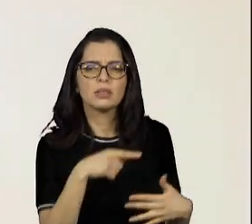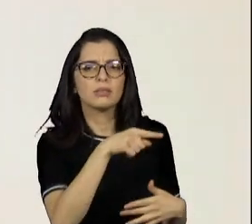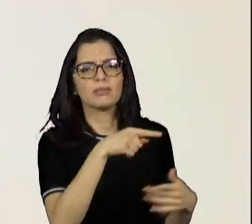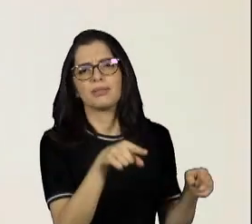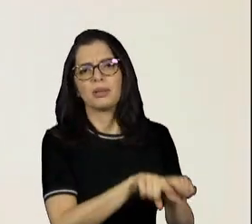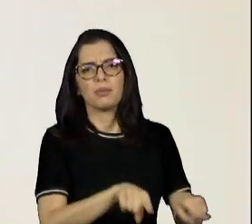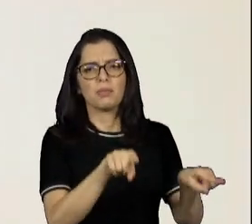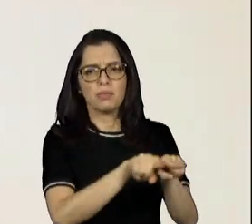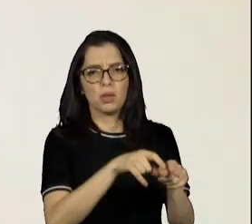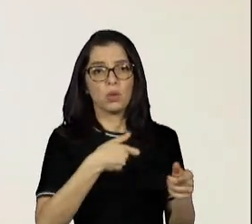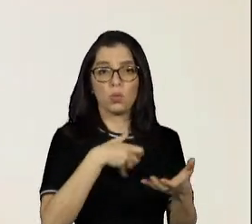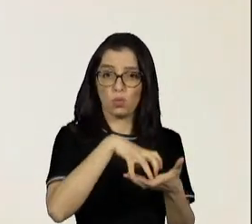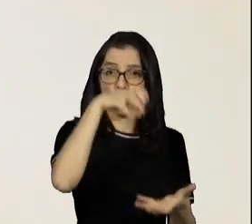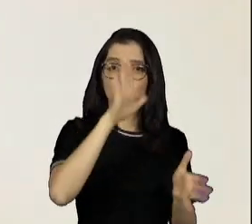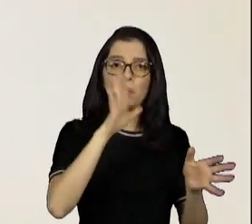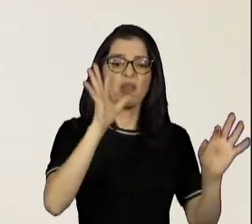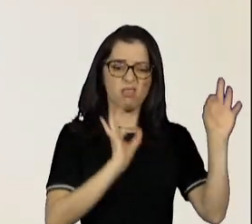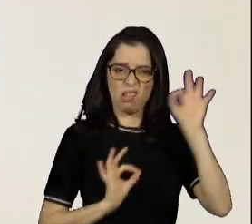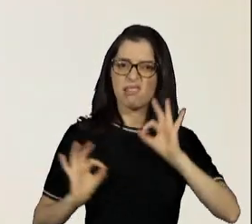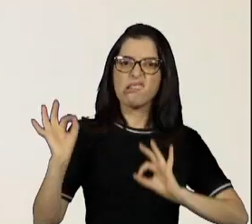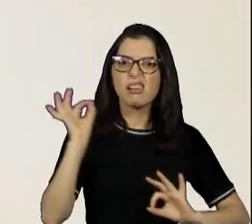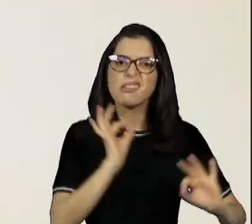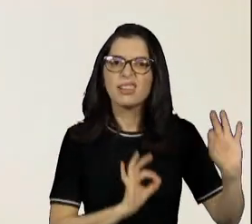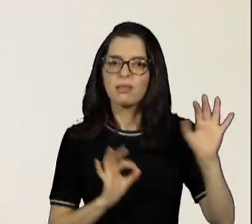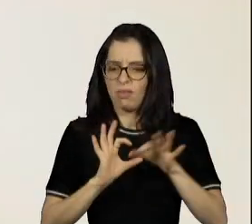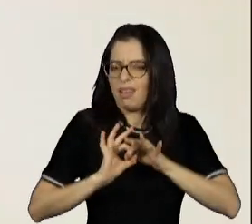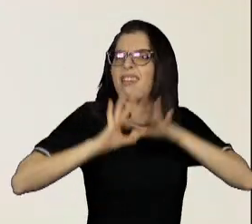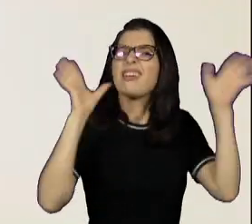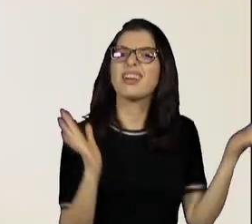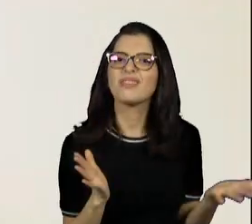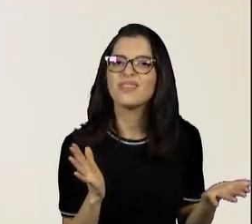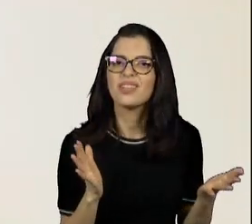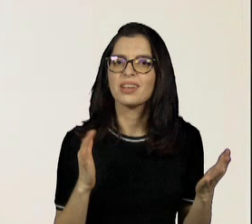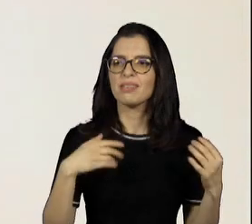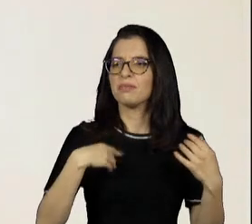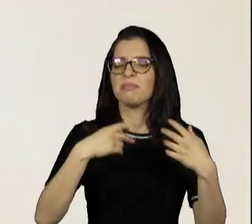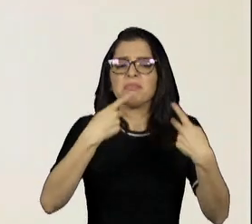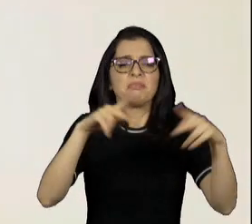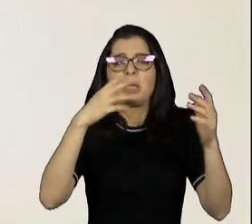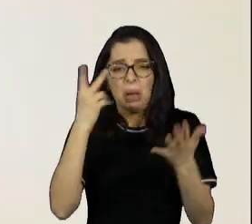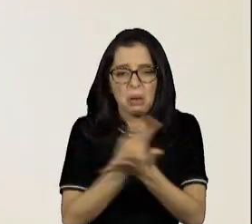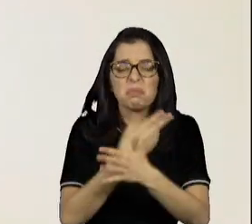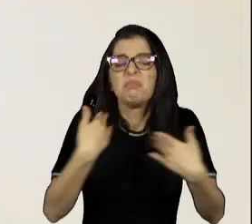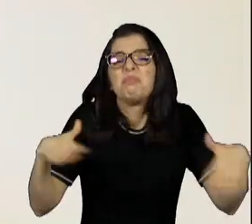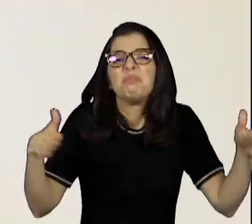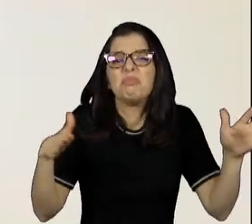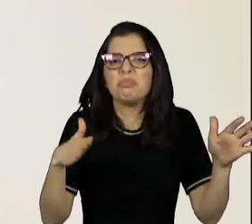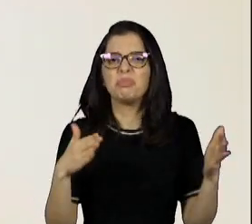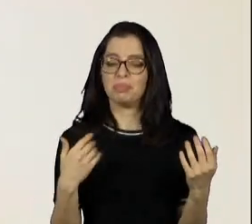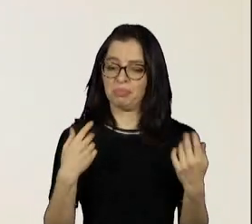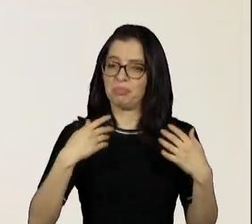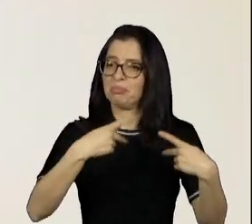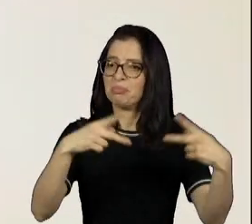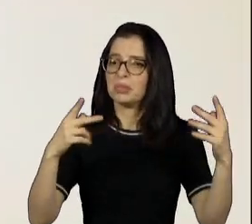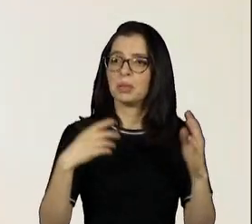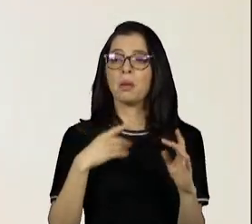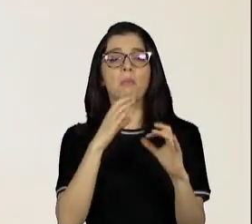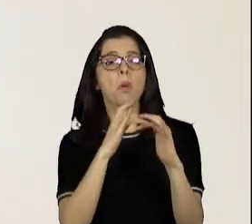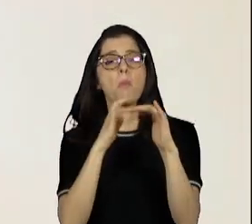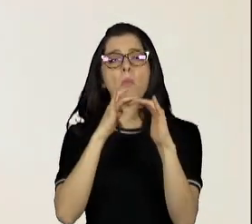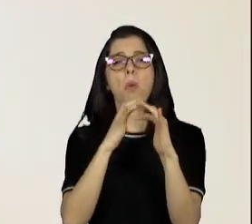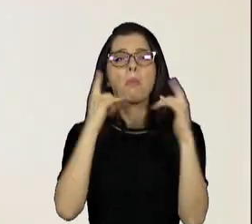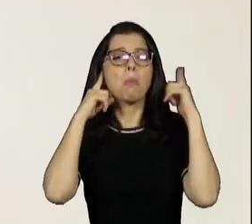senhor, vestido do jeito que ele queria, não estava nem isso, se você gostava dele ou não, fazendo o barulho que ele queria, não estava nem aí. ou seja,